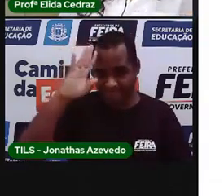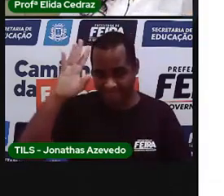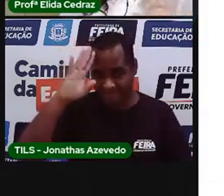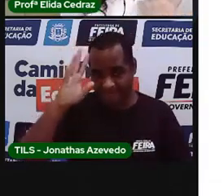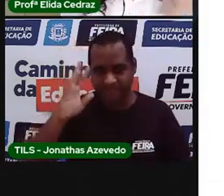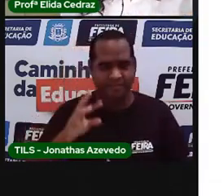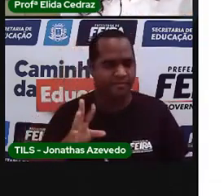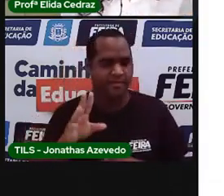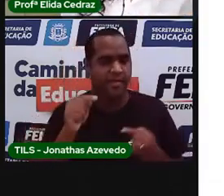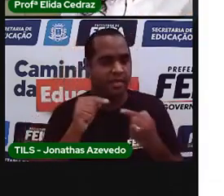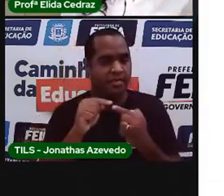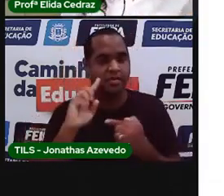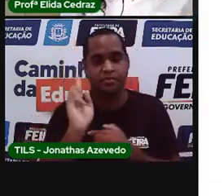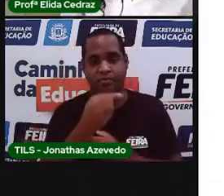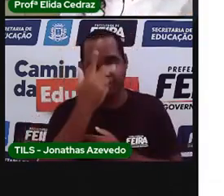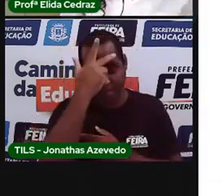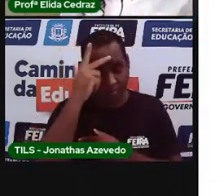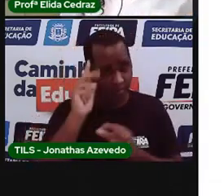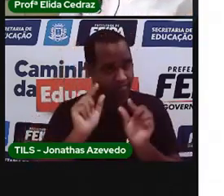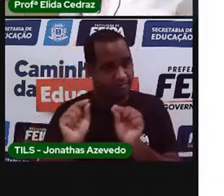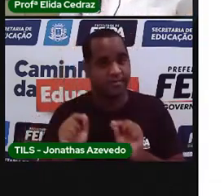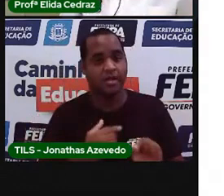Uma coisa que todo mundo gosta.